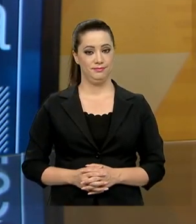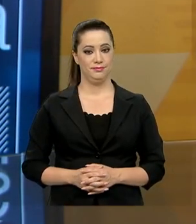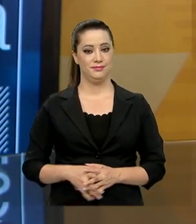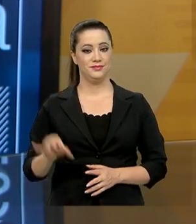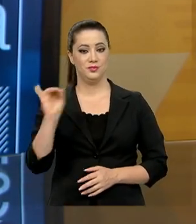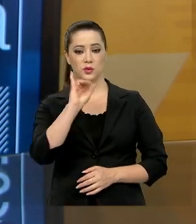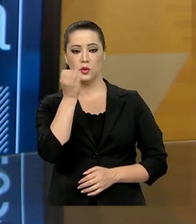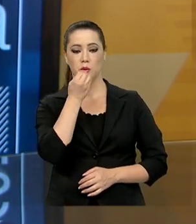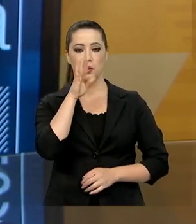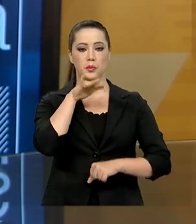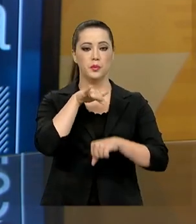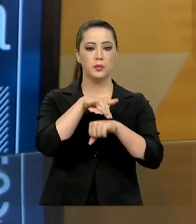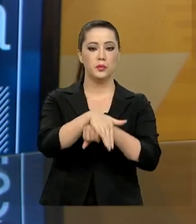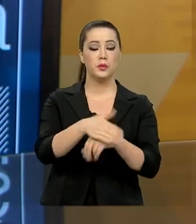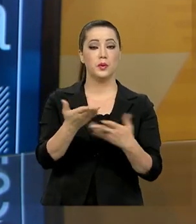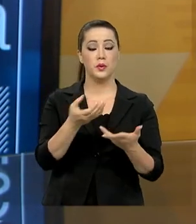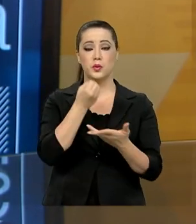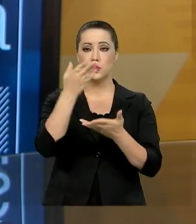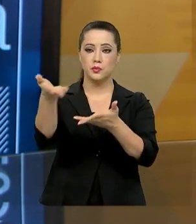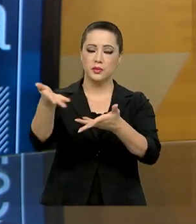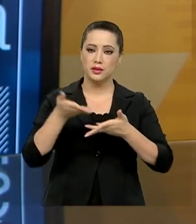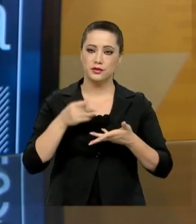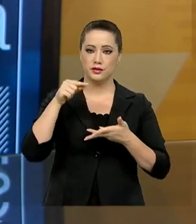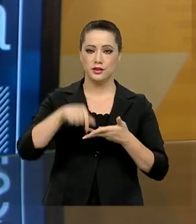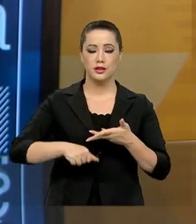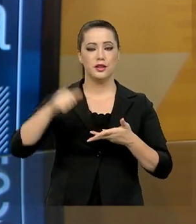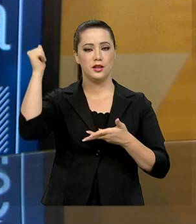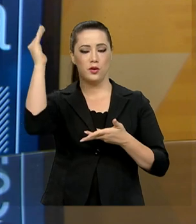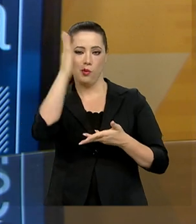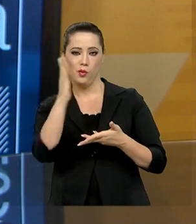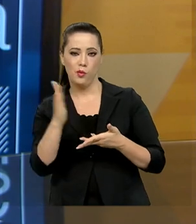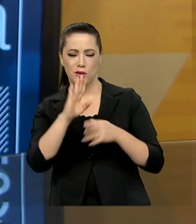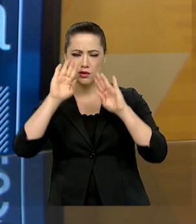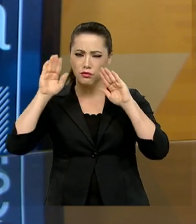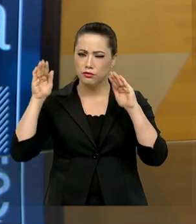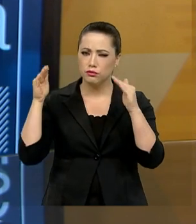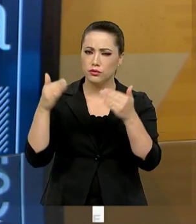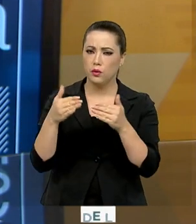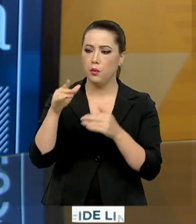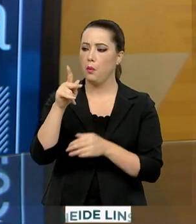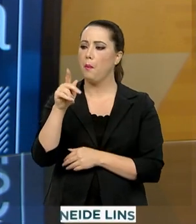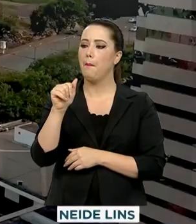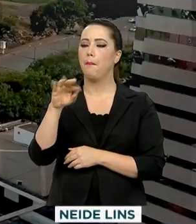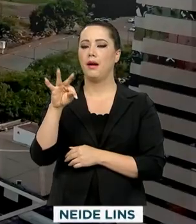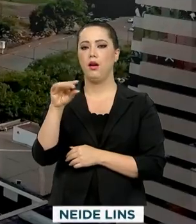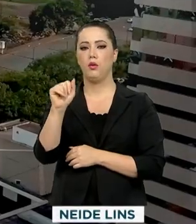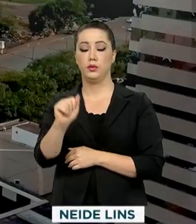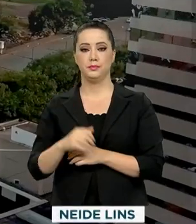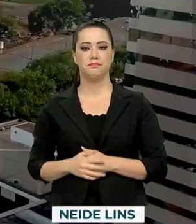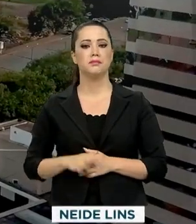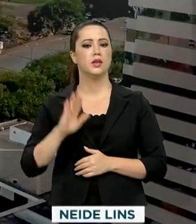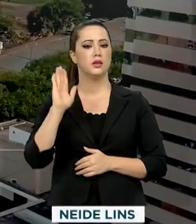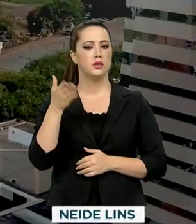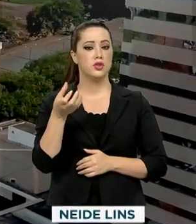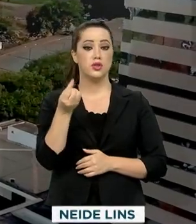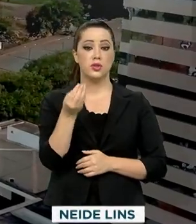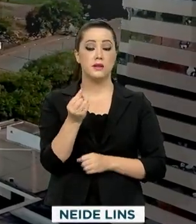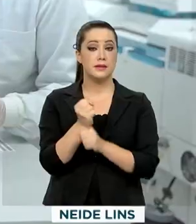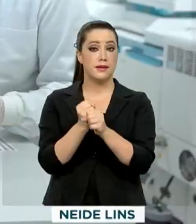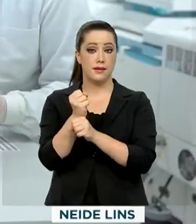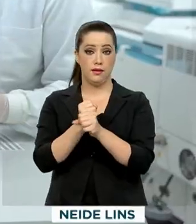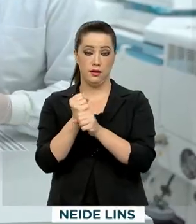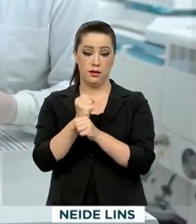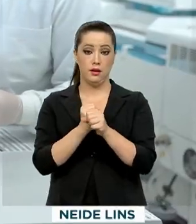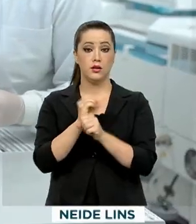Olá, boa noite. Seja bem-vindo ao Brasil em Pauta. Há quase 70 anos, a Coordenação de Aperfeiçoamento de